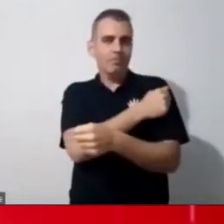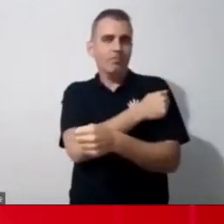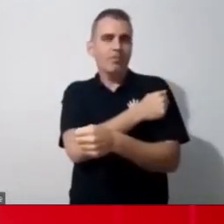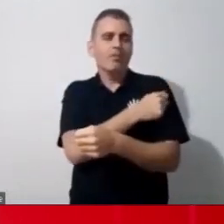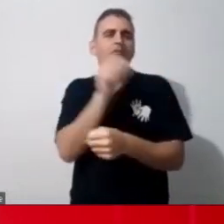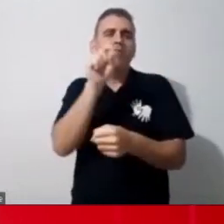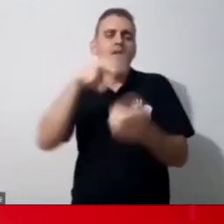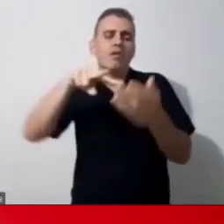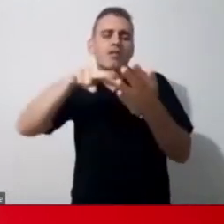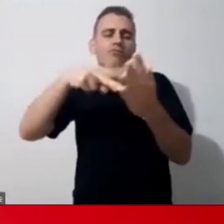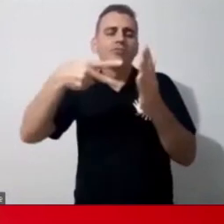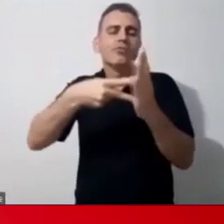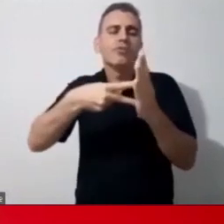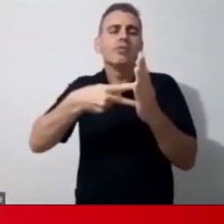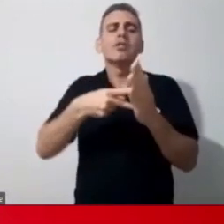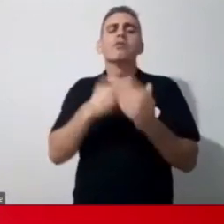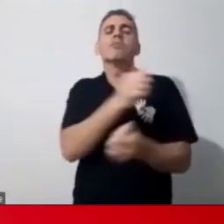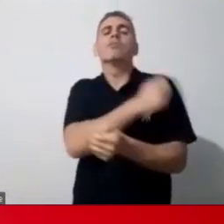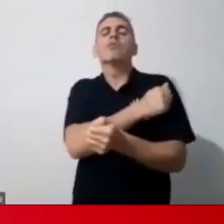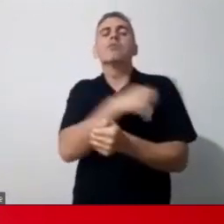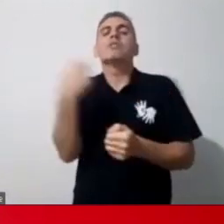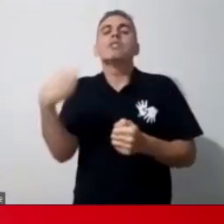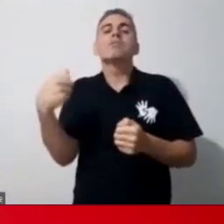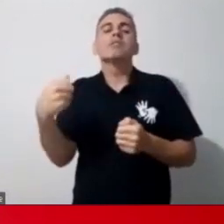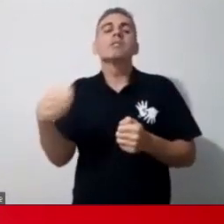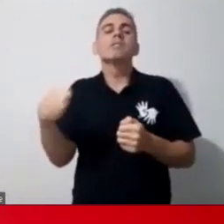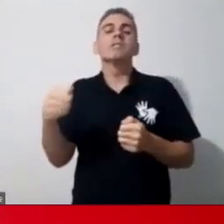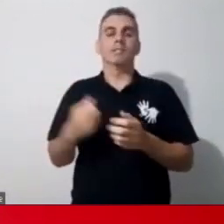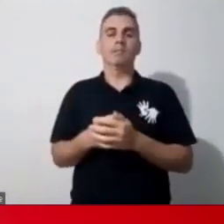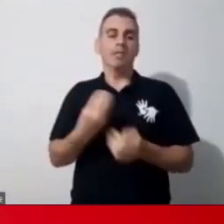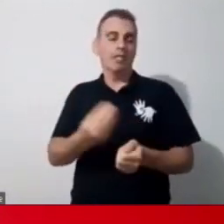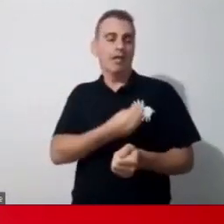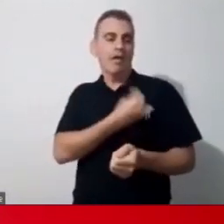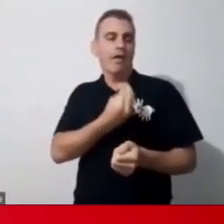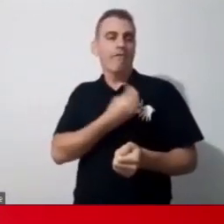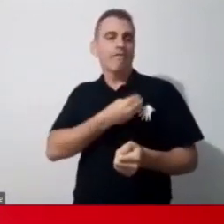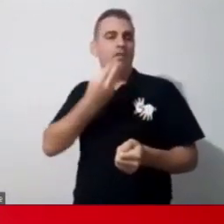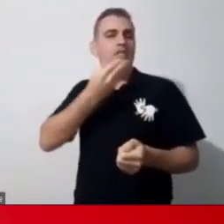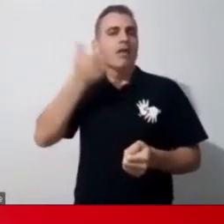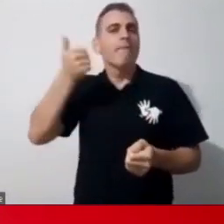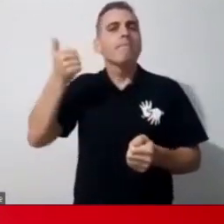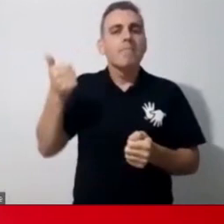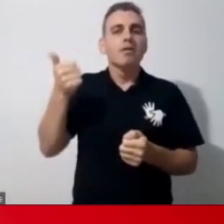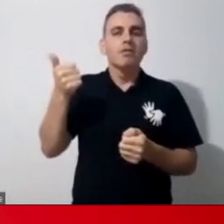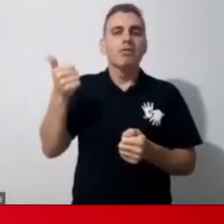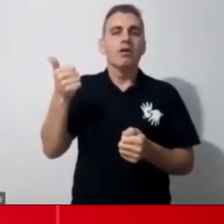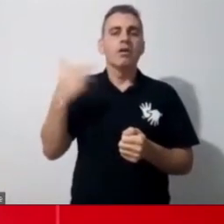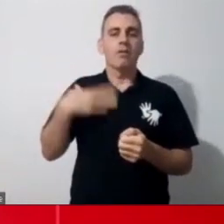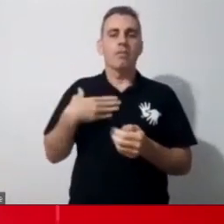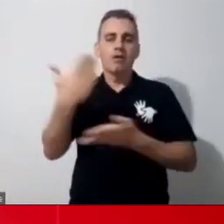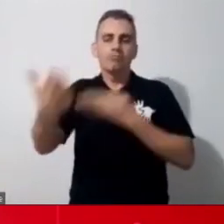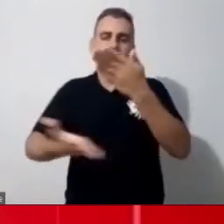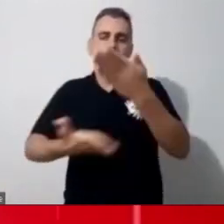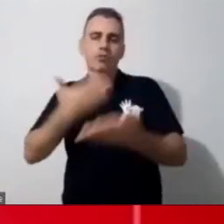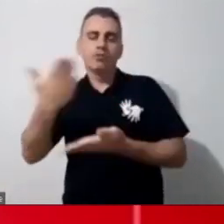precisa naquele momento, né, pra tornar a vida dele um pouco melhor, pra ele, pra conduzir ele no progresso de